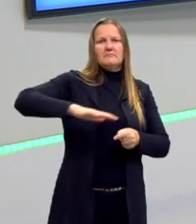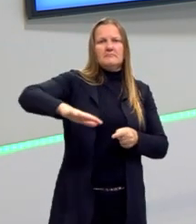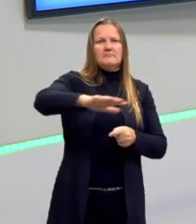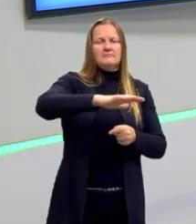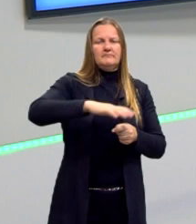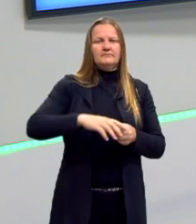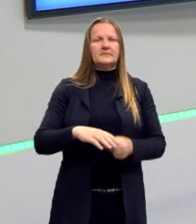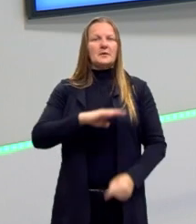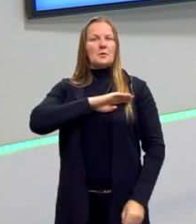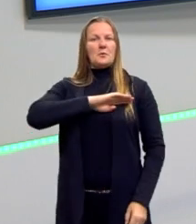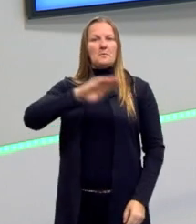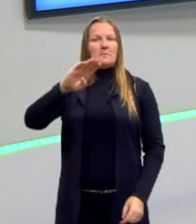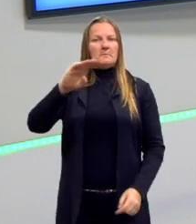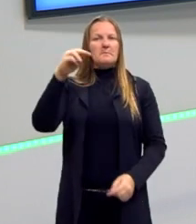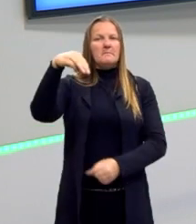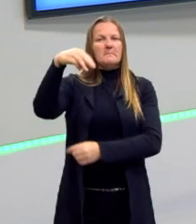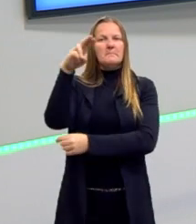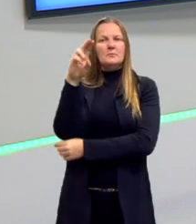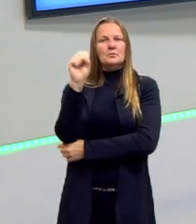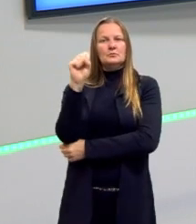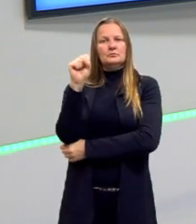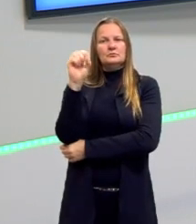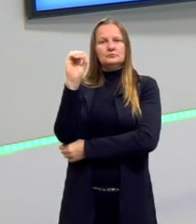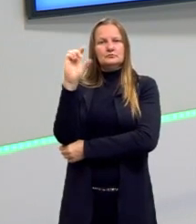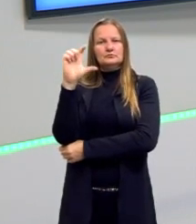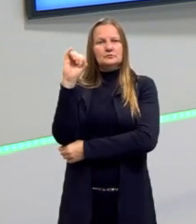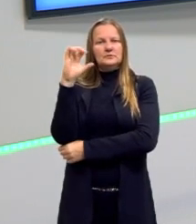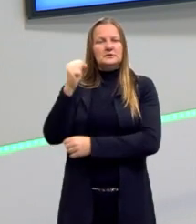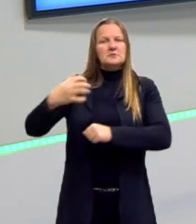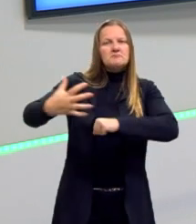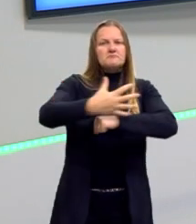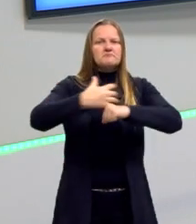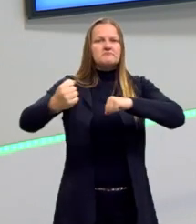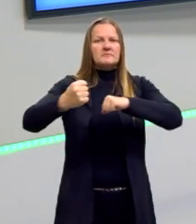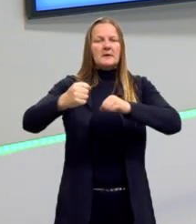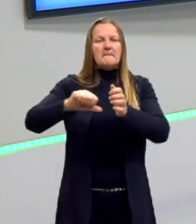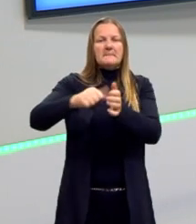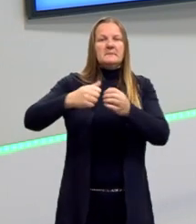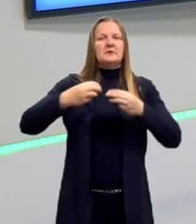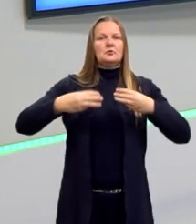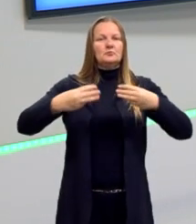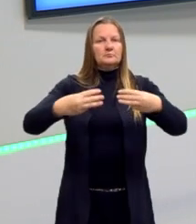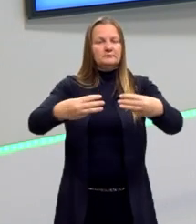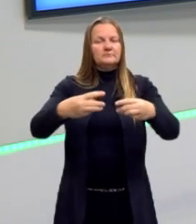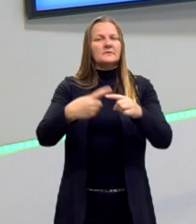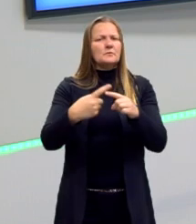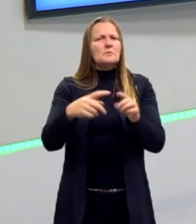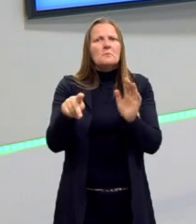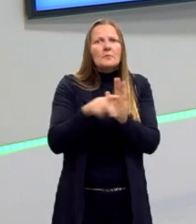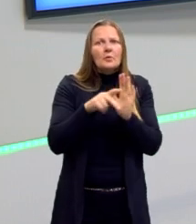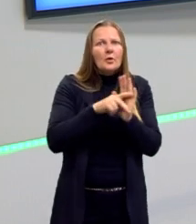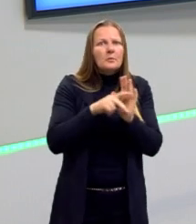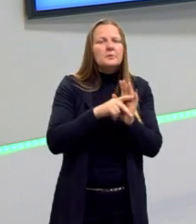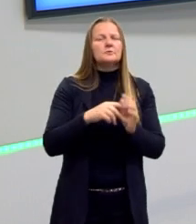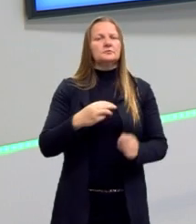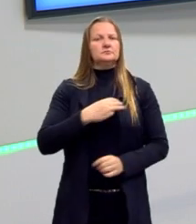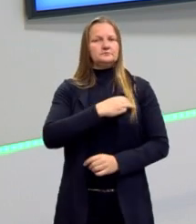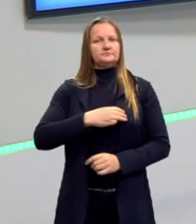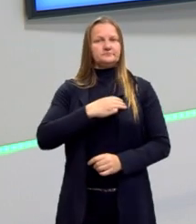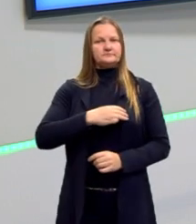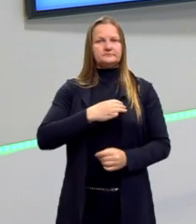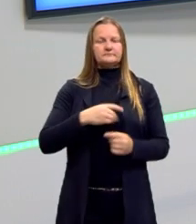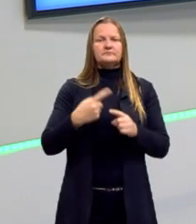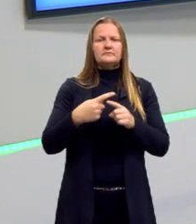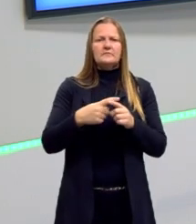Benito Mussolini, então, toma o poder, dá um golpe, vira o primeiro-ministro e ele tenta marcar que esse é um novo